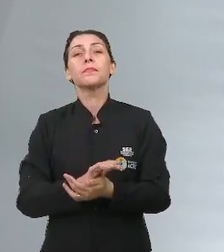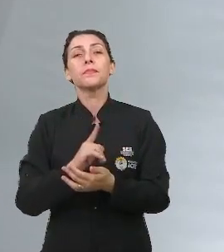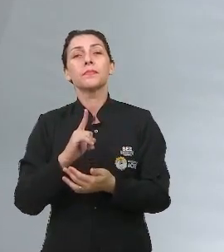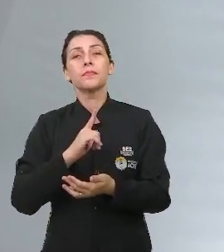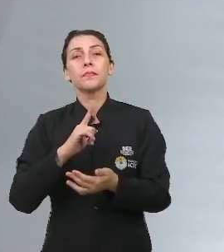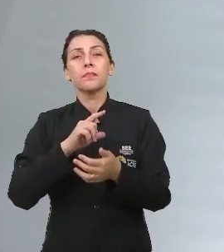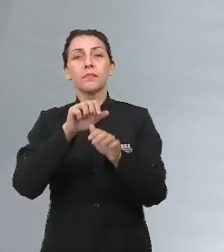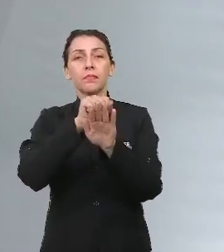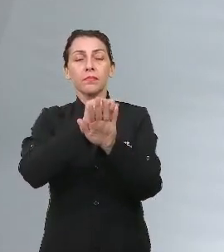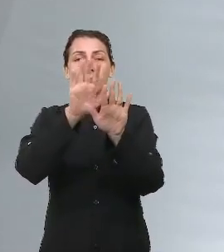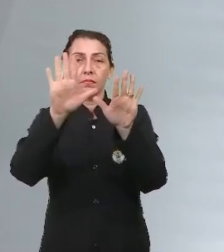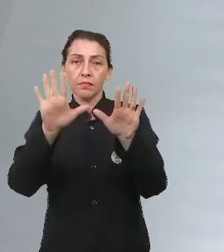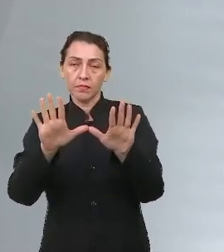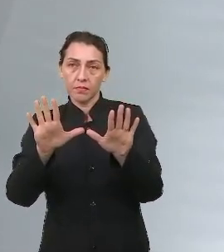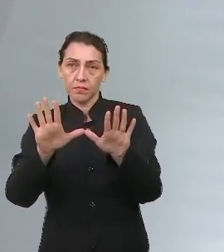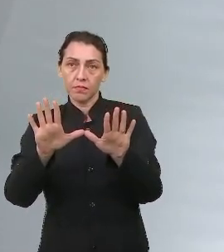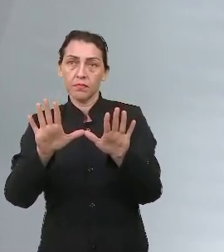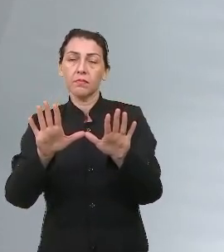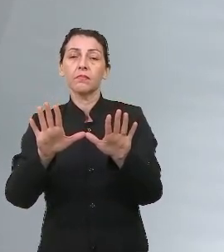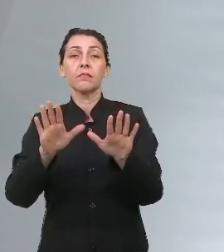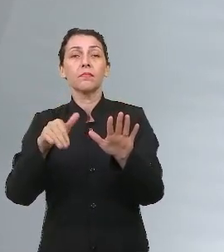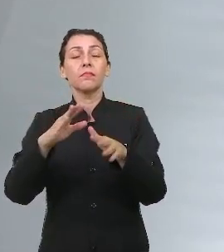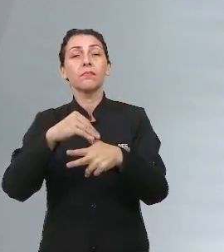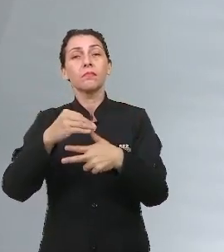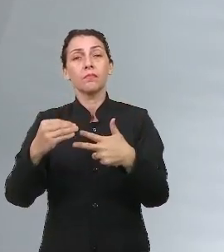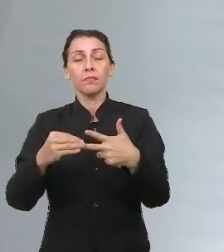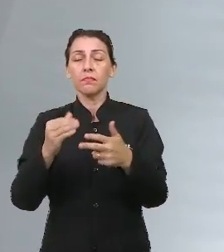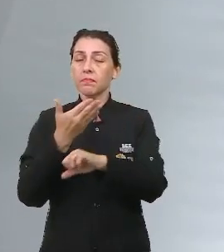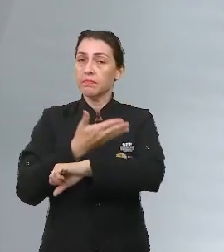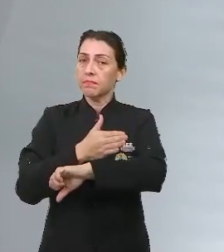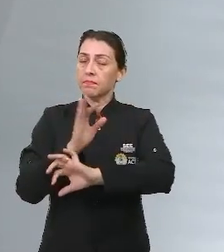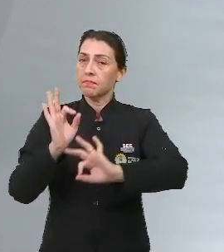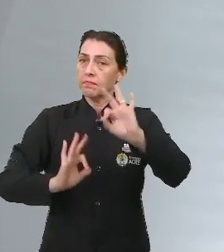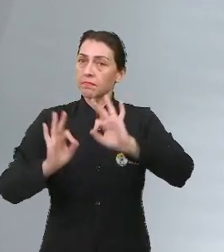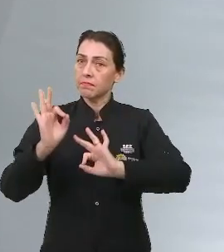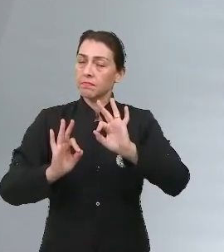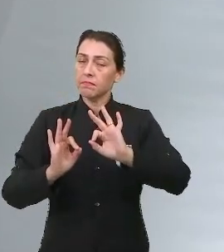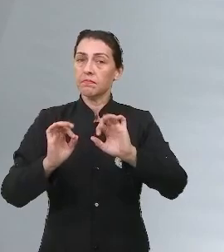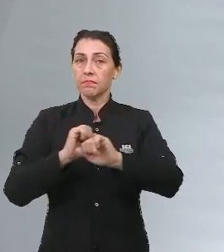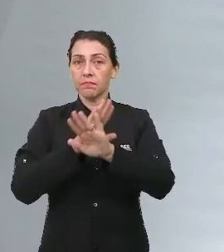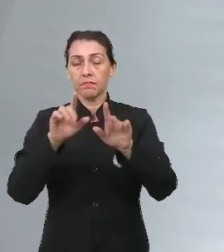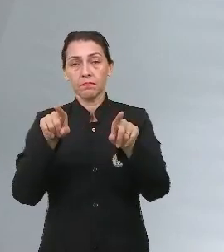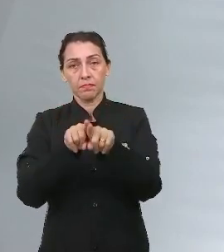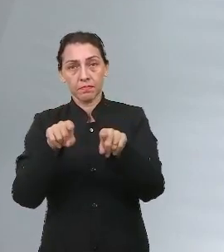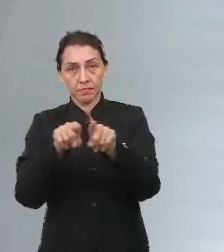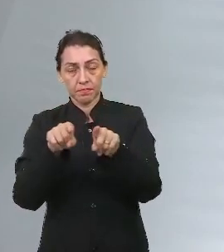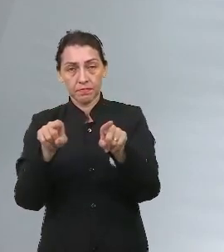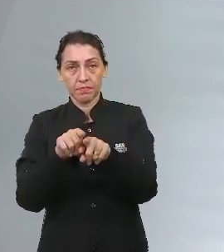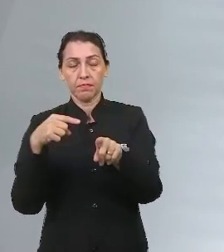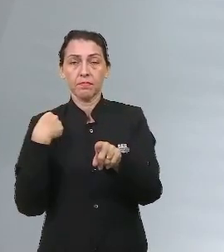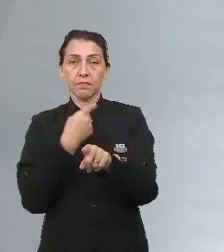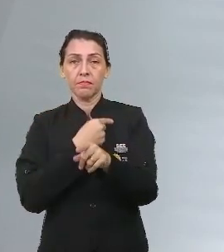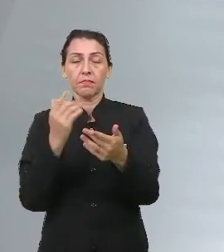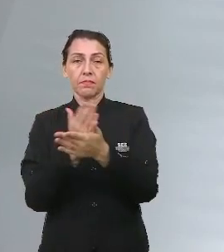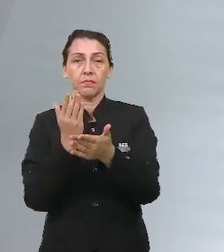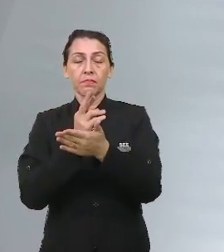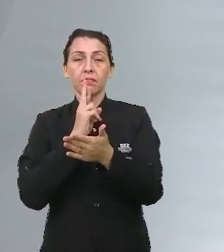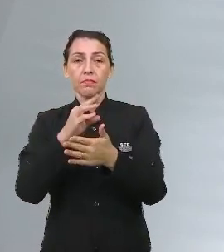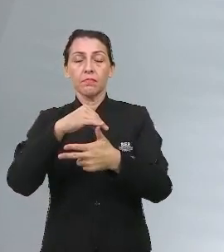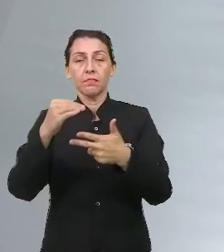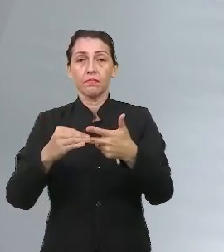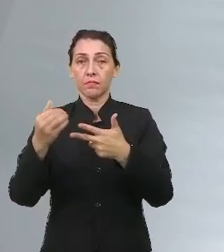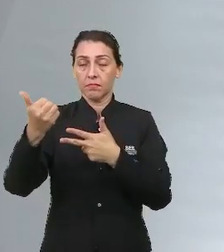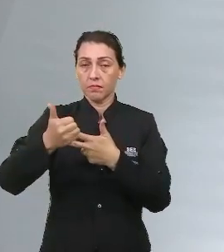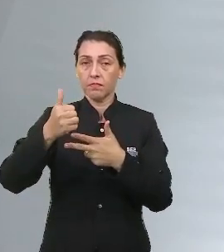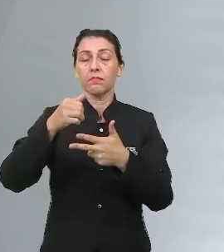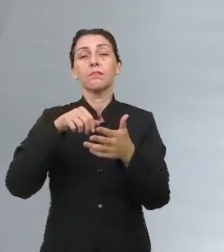as figuras de linguagem mais recorrentes do Enem, treinar, se preparar. Claro que também no nosso livro Resolva Enem 1,